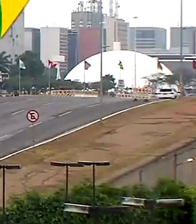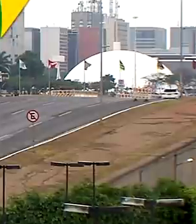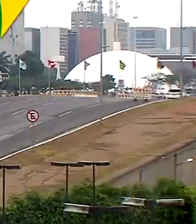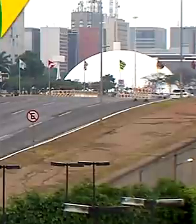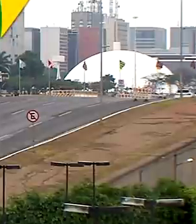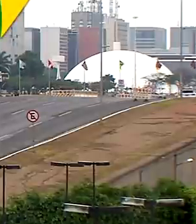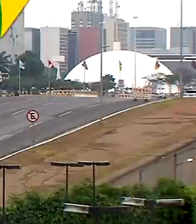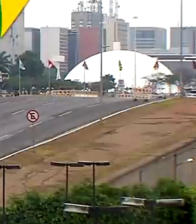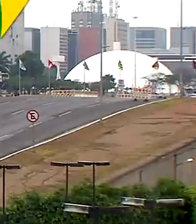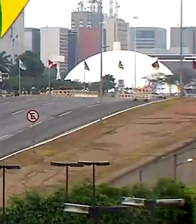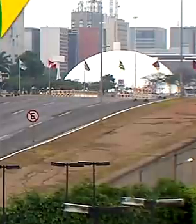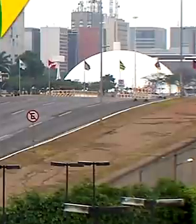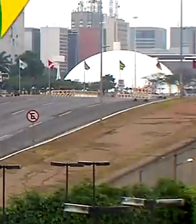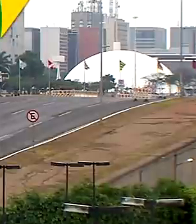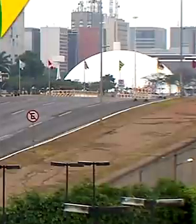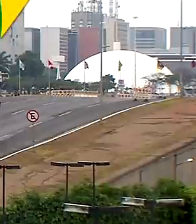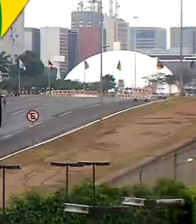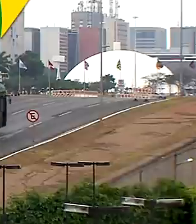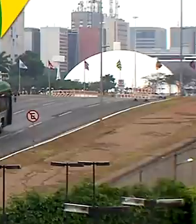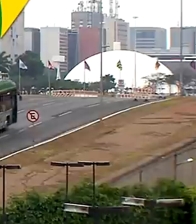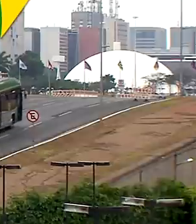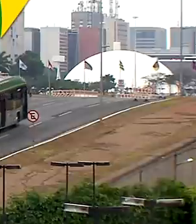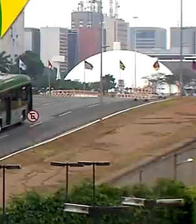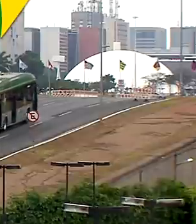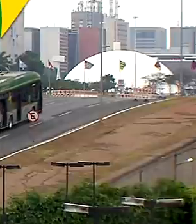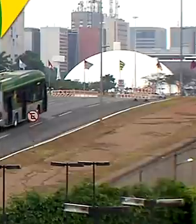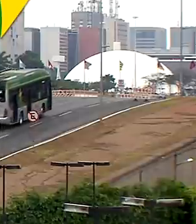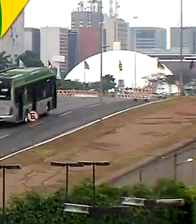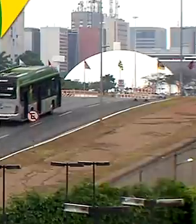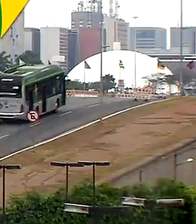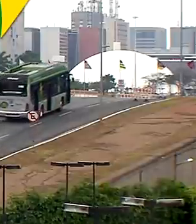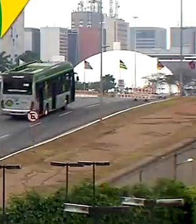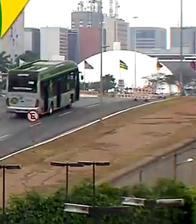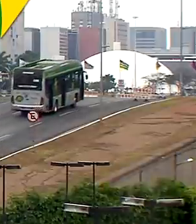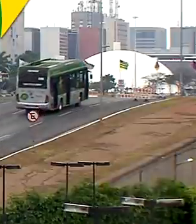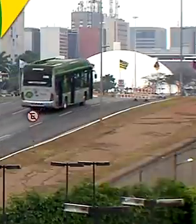Transcrição Transcrição por Quintena Coelho